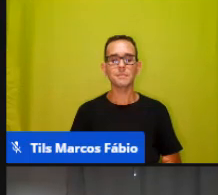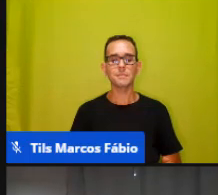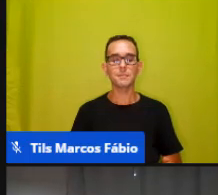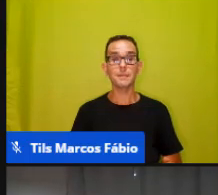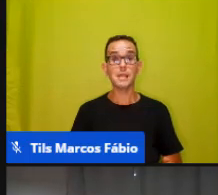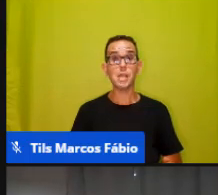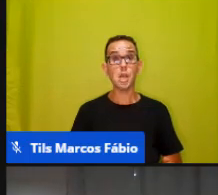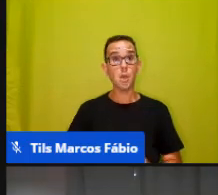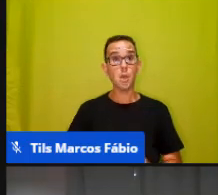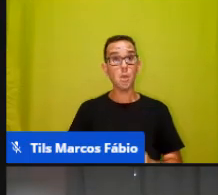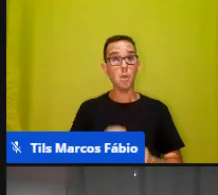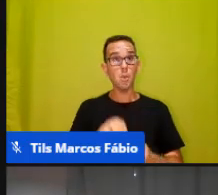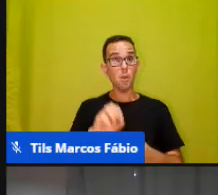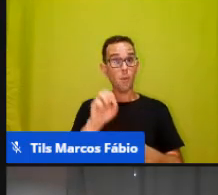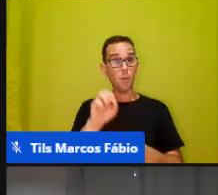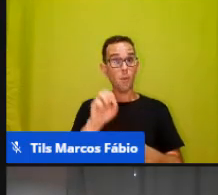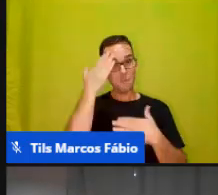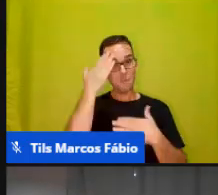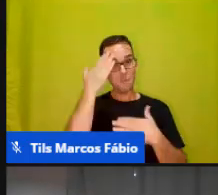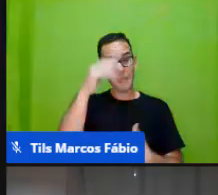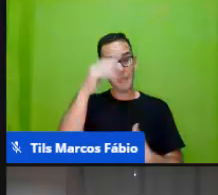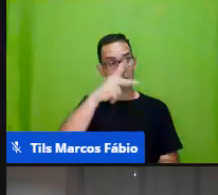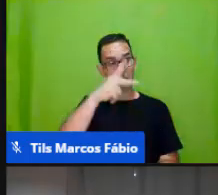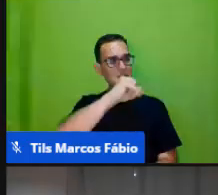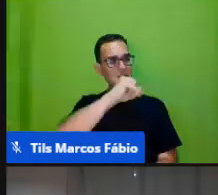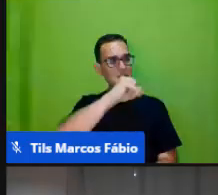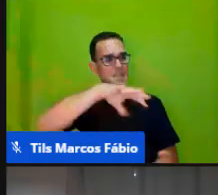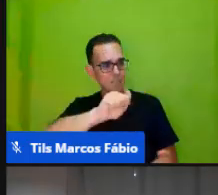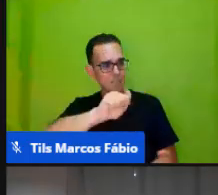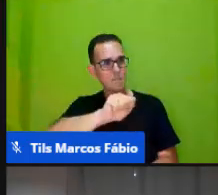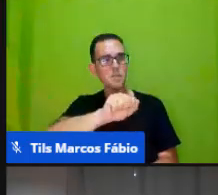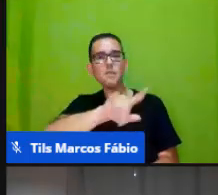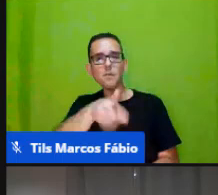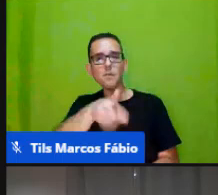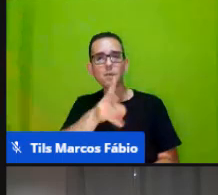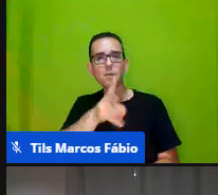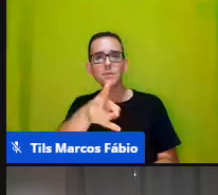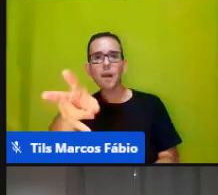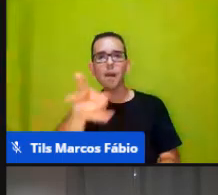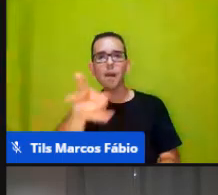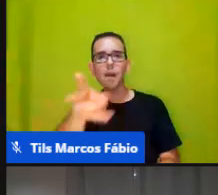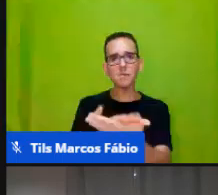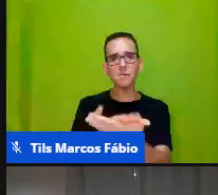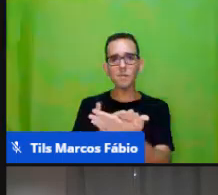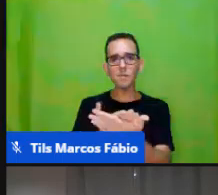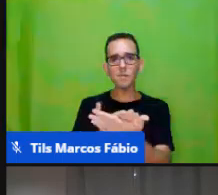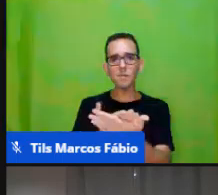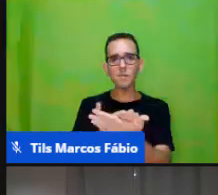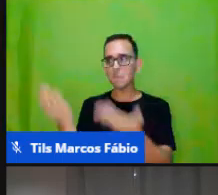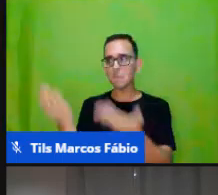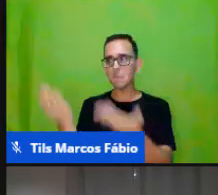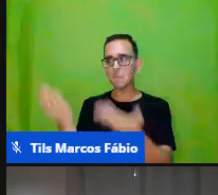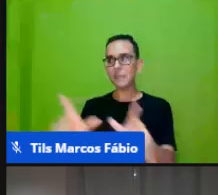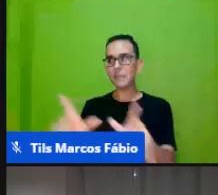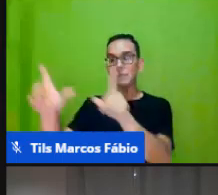Obrigada, Priscila. Vamos dar uma oportunidade, então. Professor, pode passar o slide, por favor?